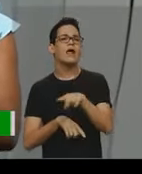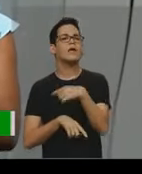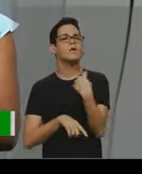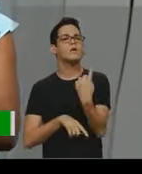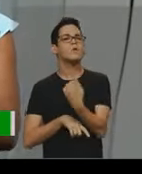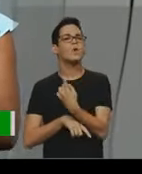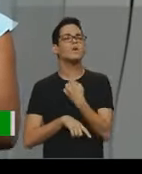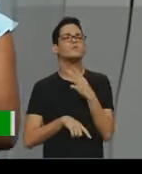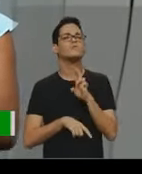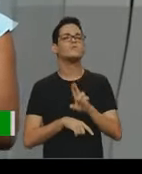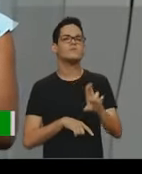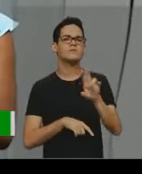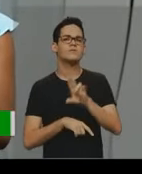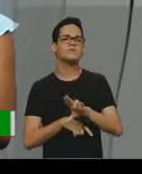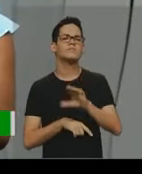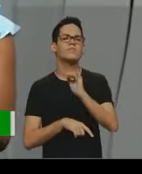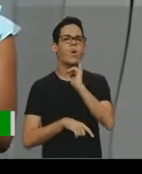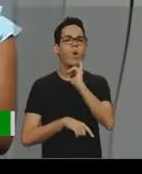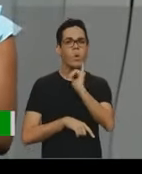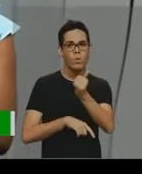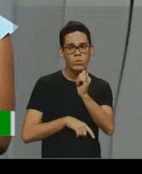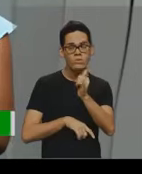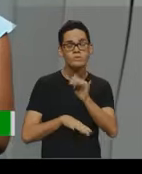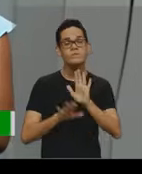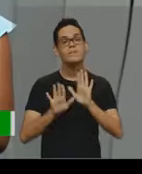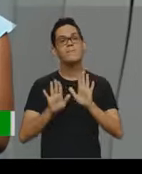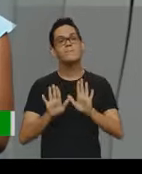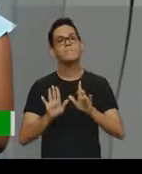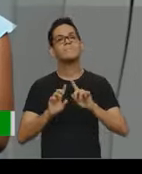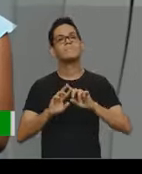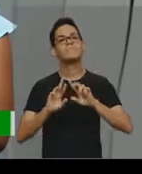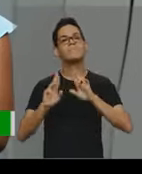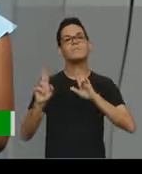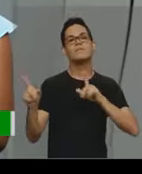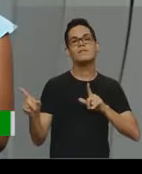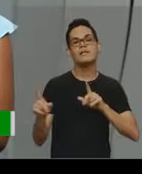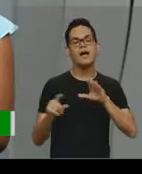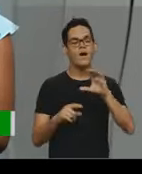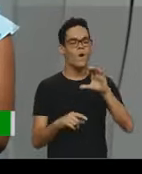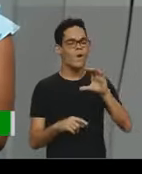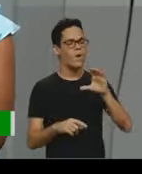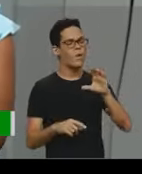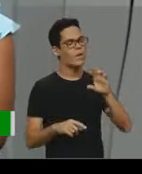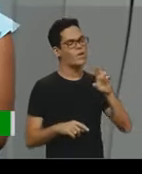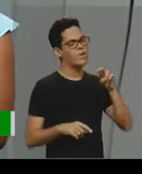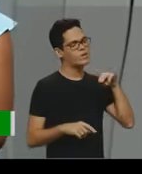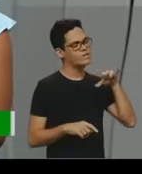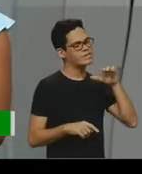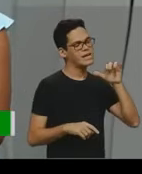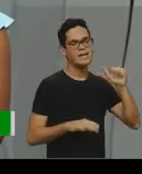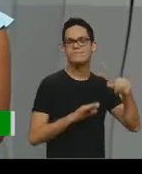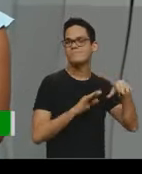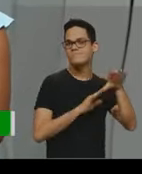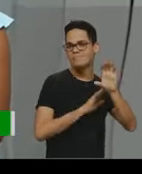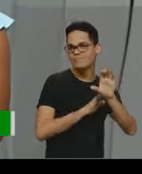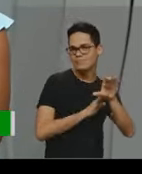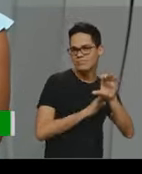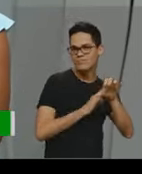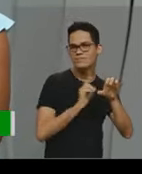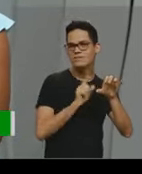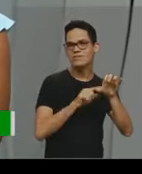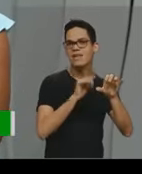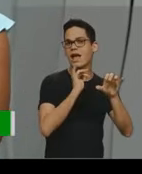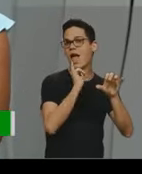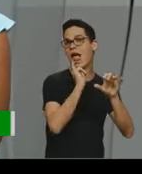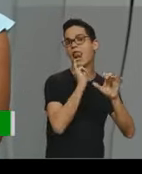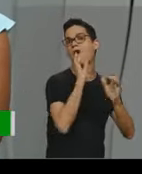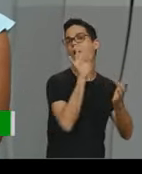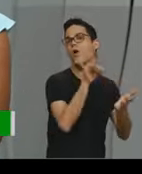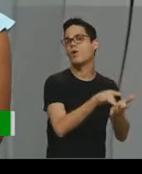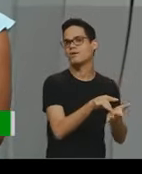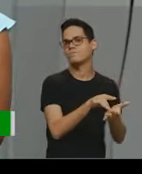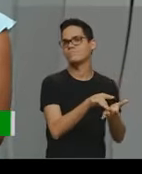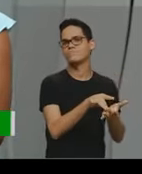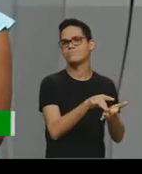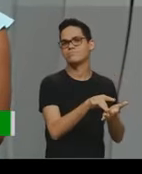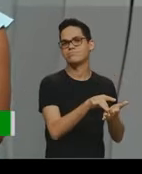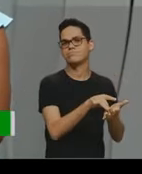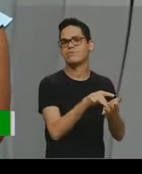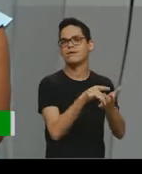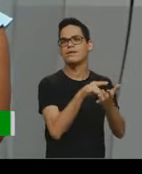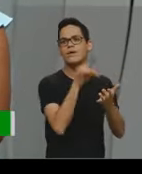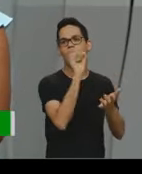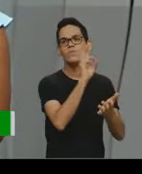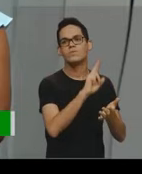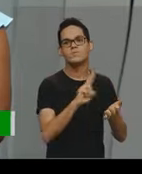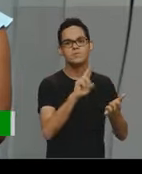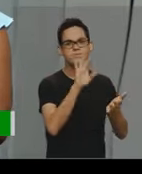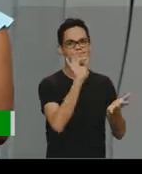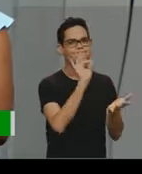faz com o conto. No entanto, a diferença da crônica é que o quê? Ela é baseada na realidade, né, por causa